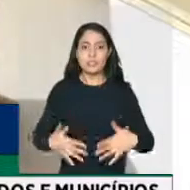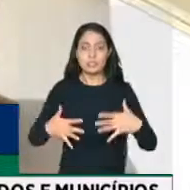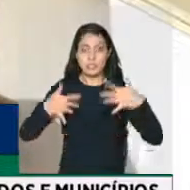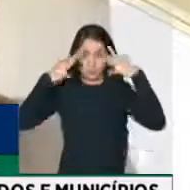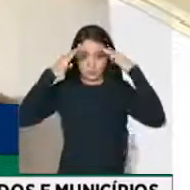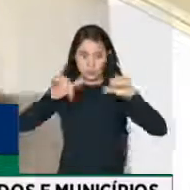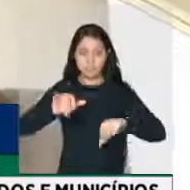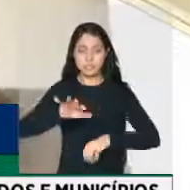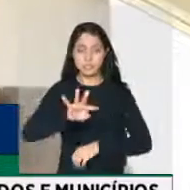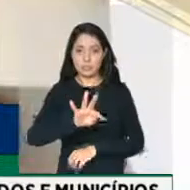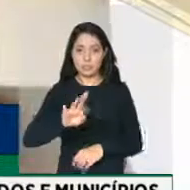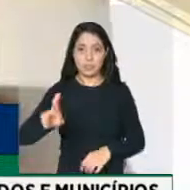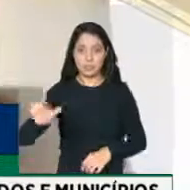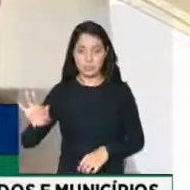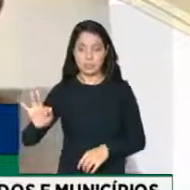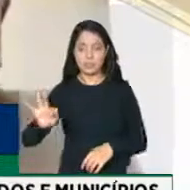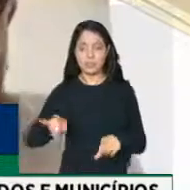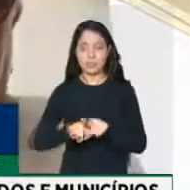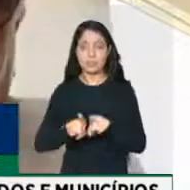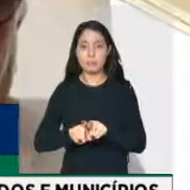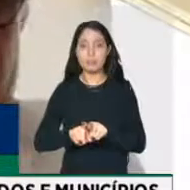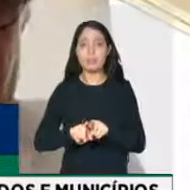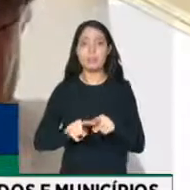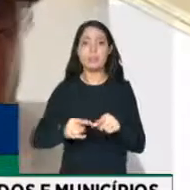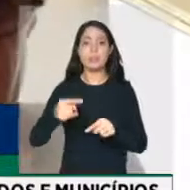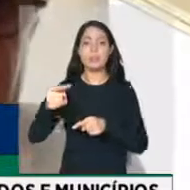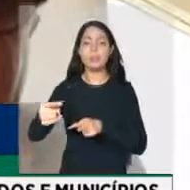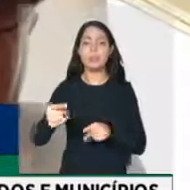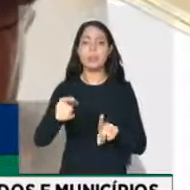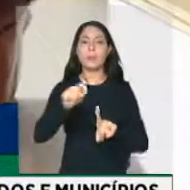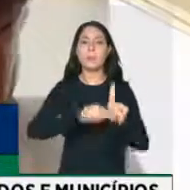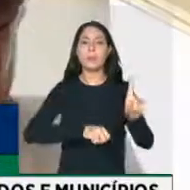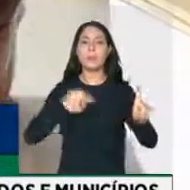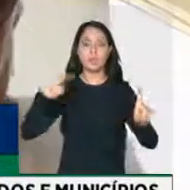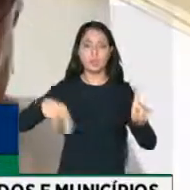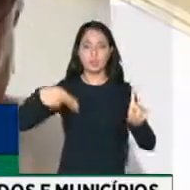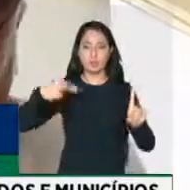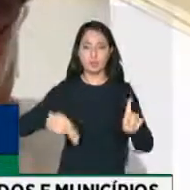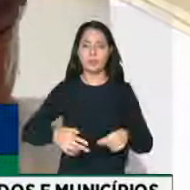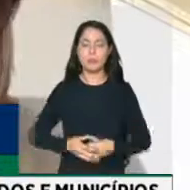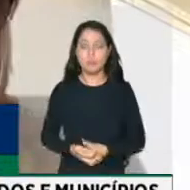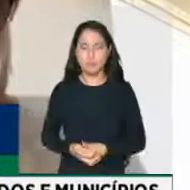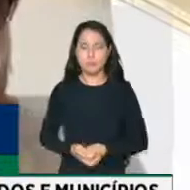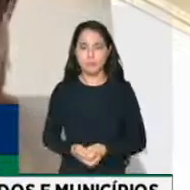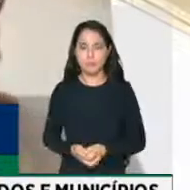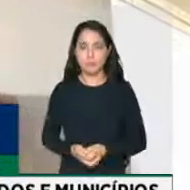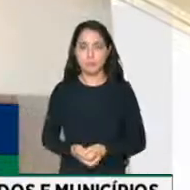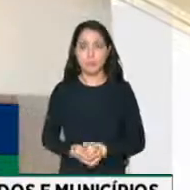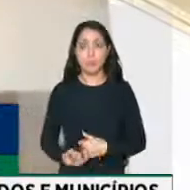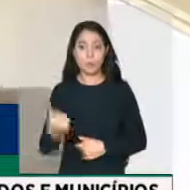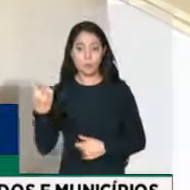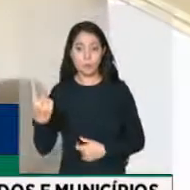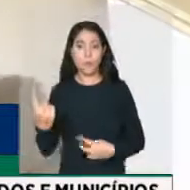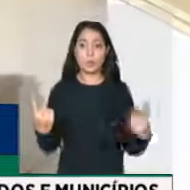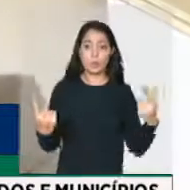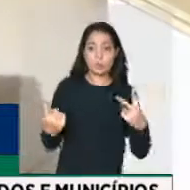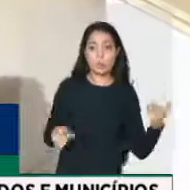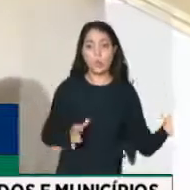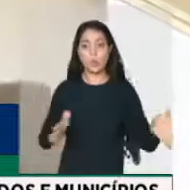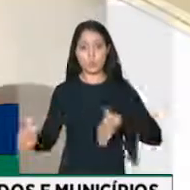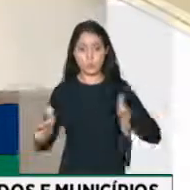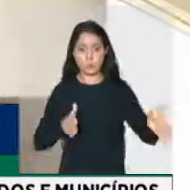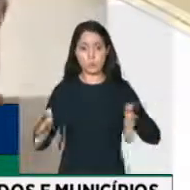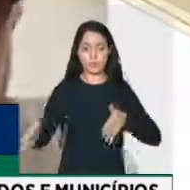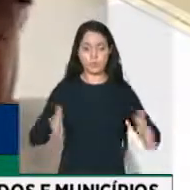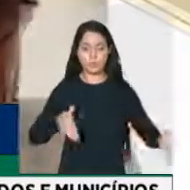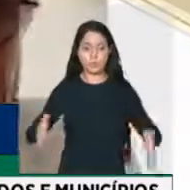prazo, por exemplo, a segunda quinzena de novembro que seja realizado o primeiro turno e na primeira